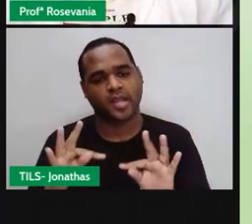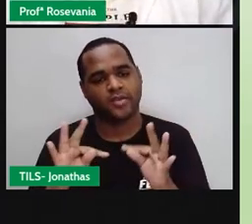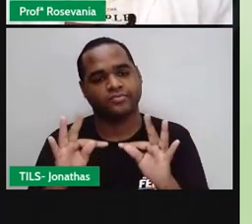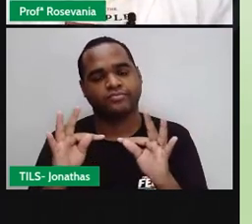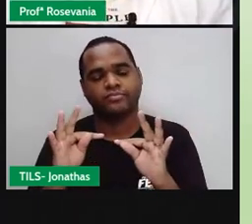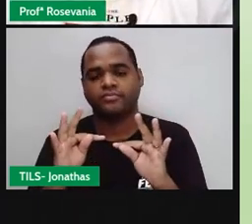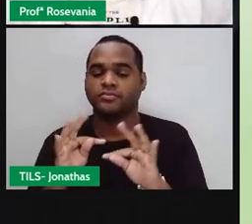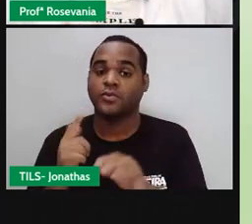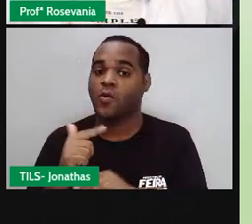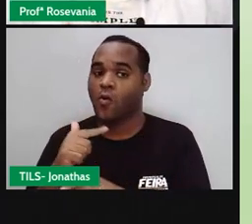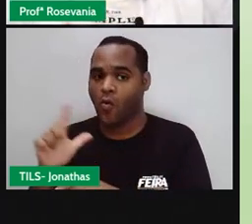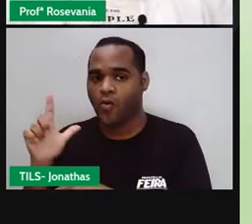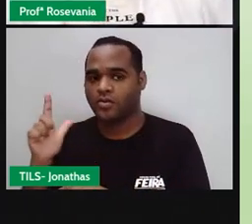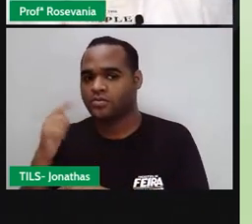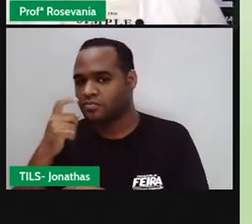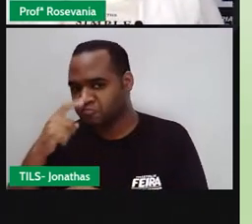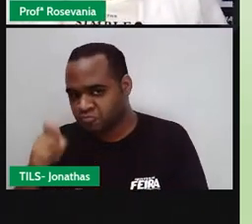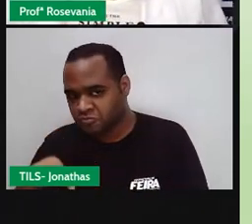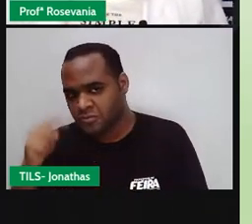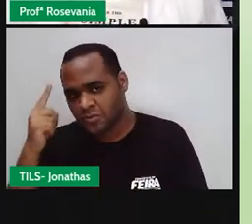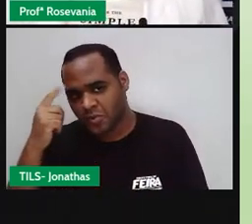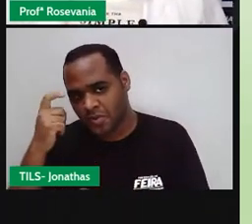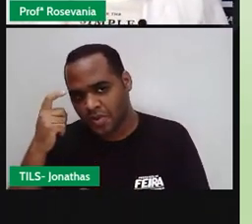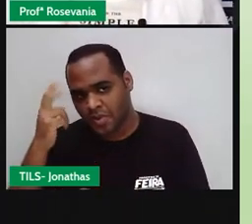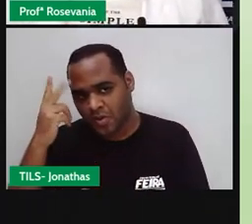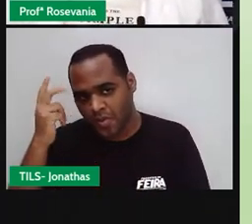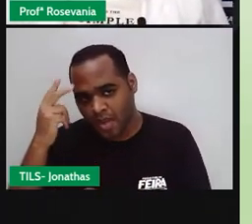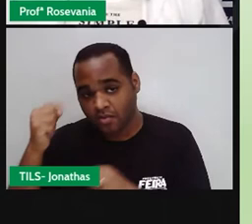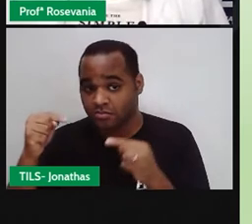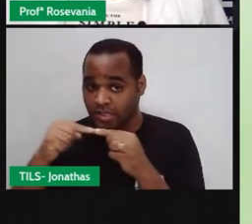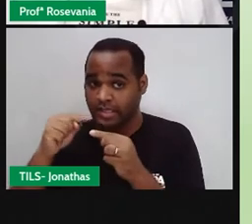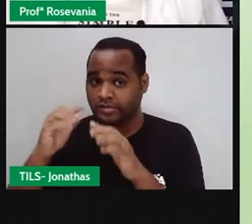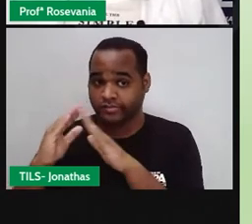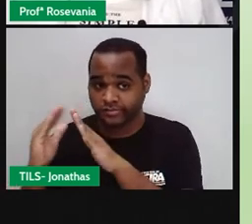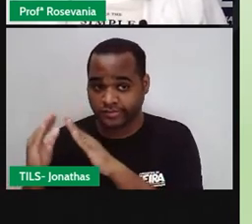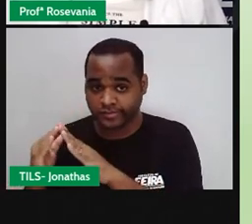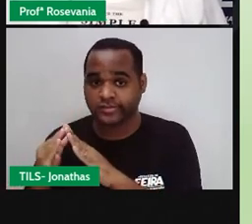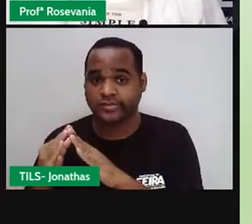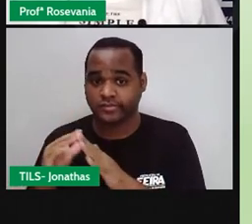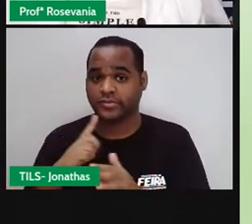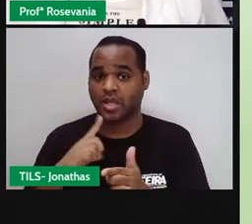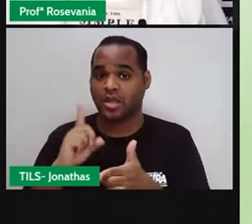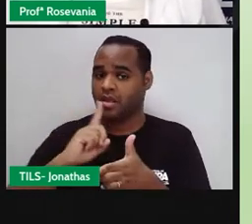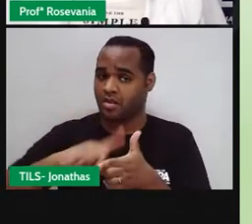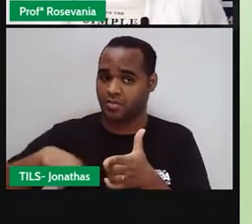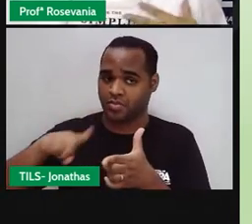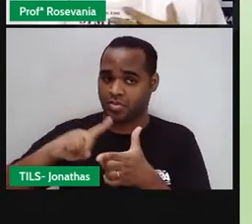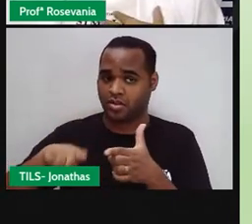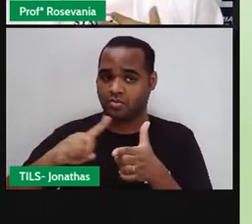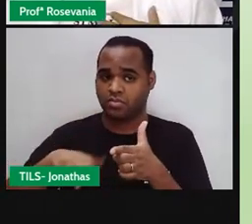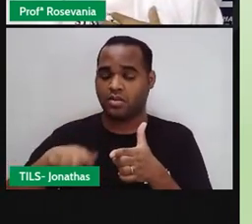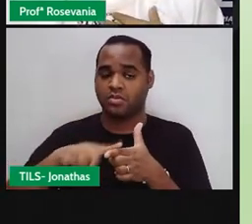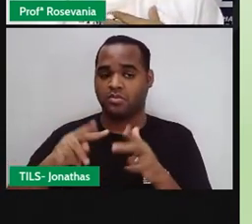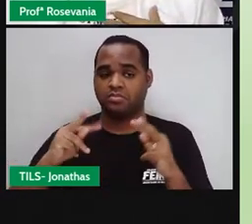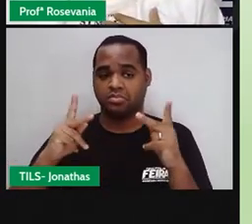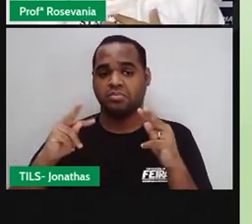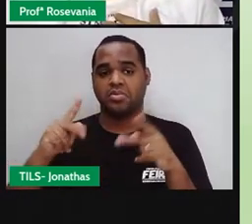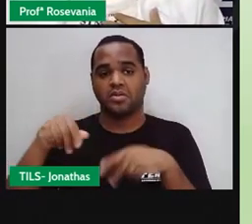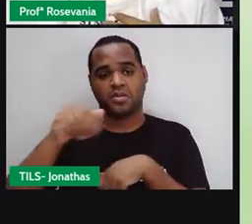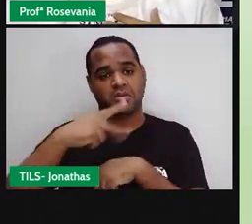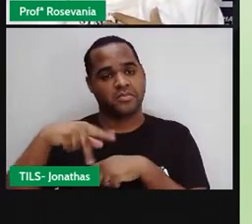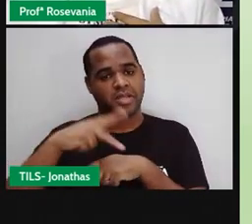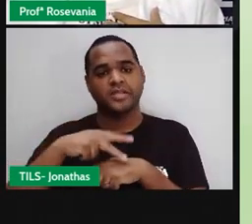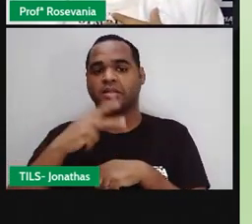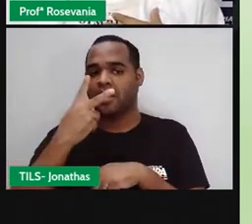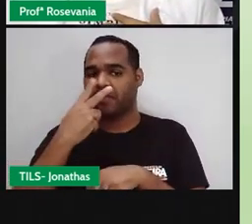Aqui, lixo comum, né, esse lixo doméstico de todo dia, que é um grande problema, principalmente em países como o nosso, que não tem um